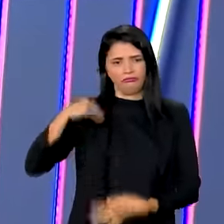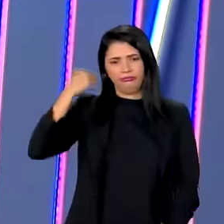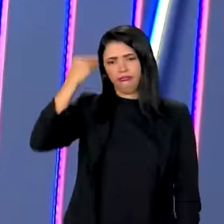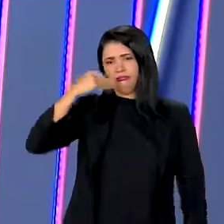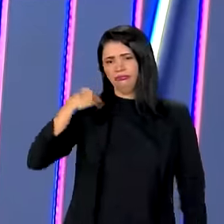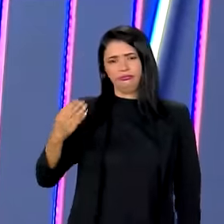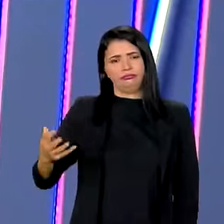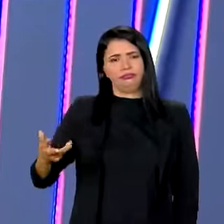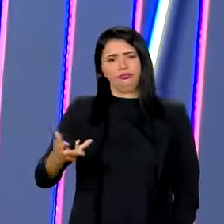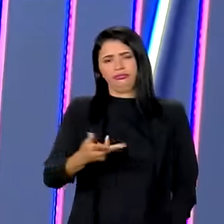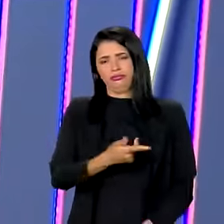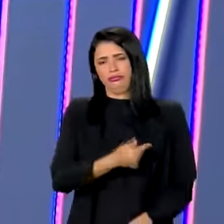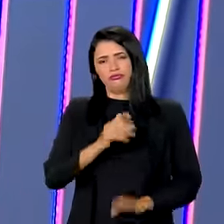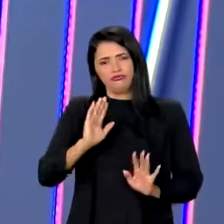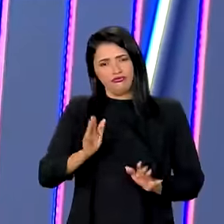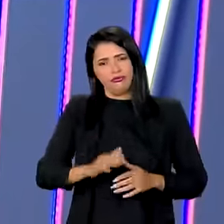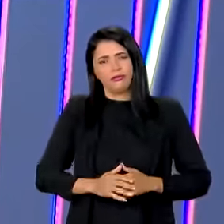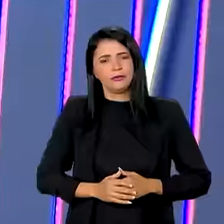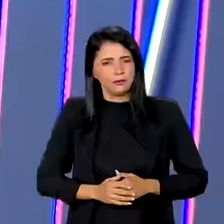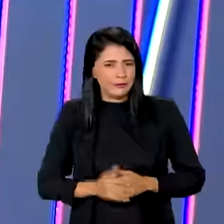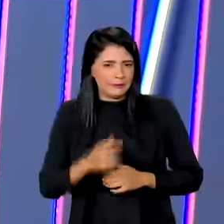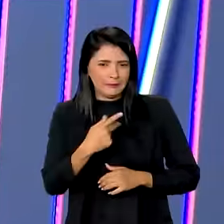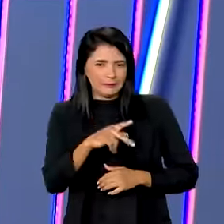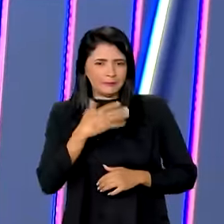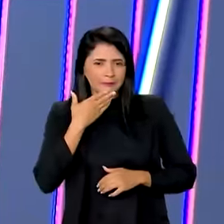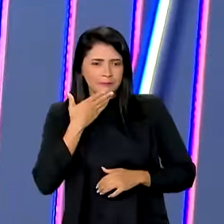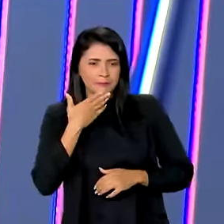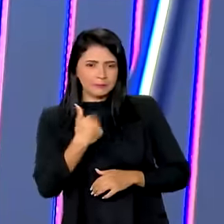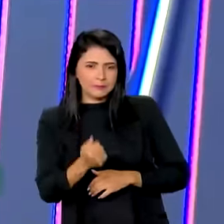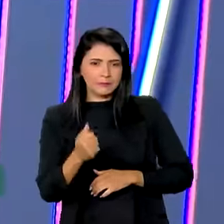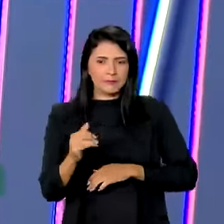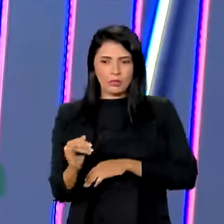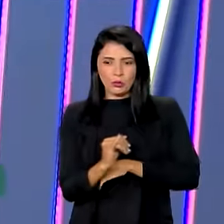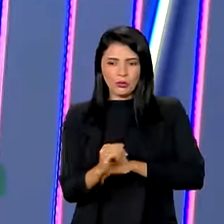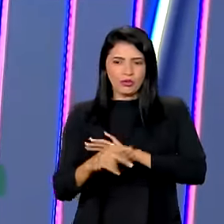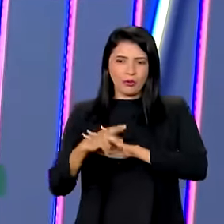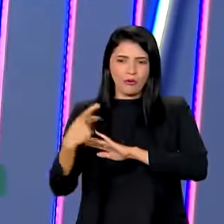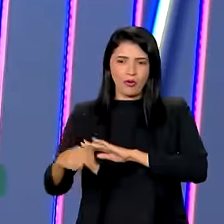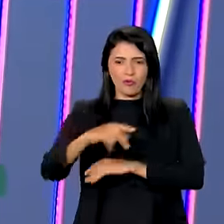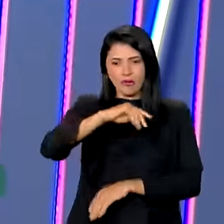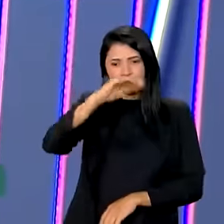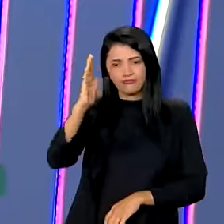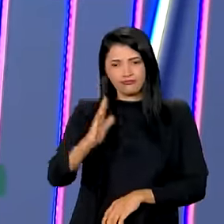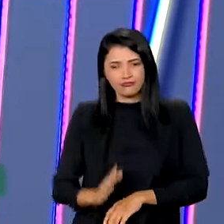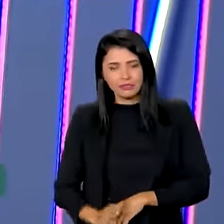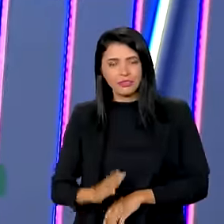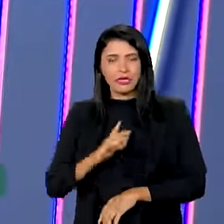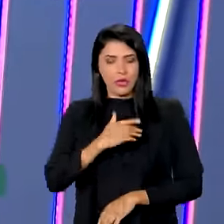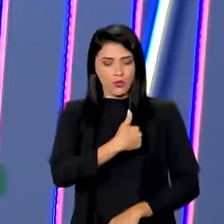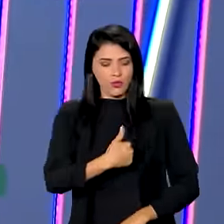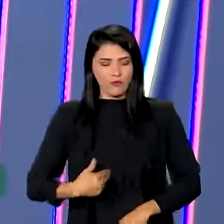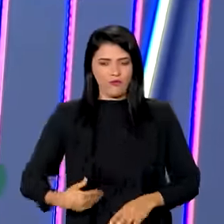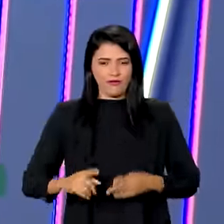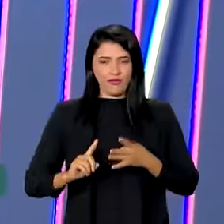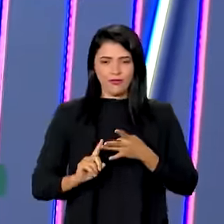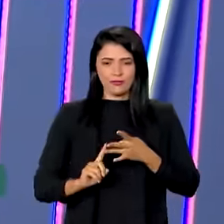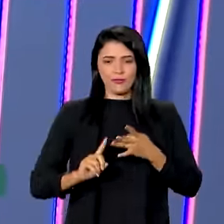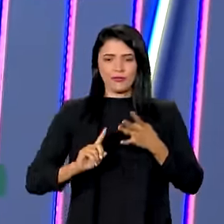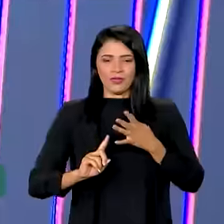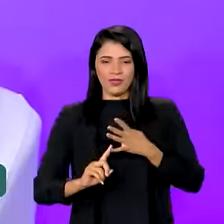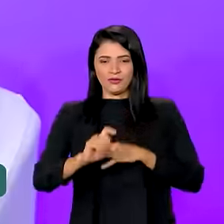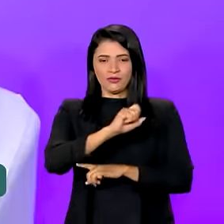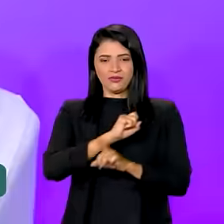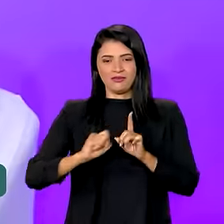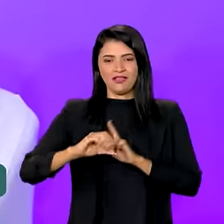exitosa, das melhores instituições brasileiras, governo, sociedade civil,